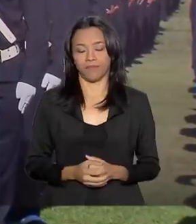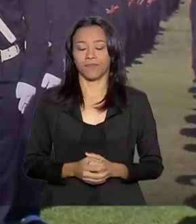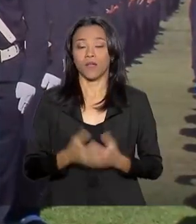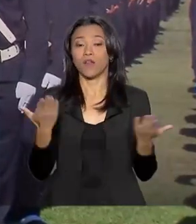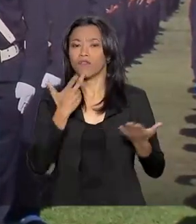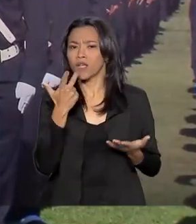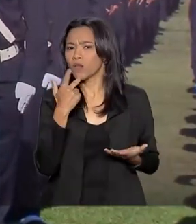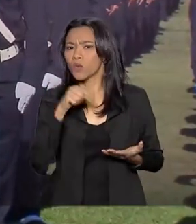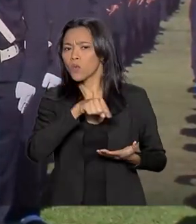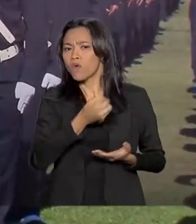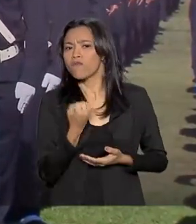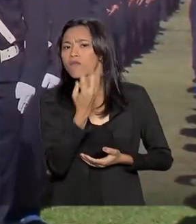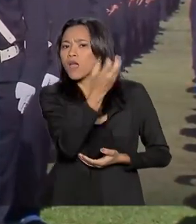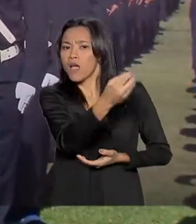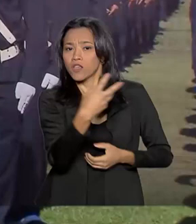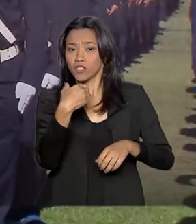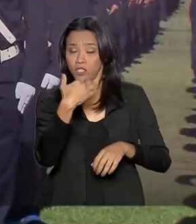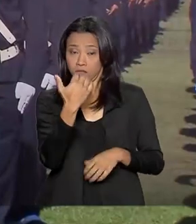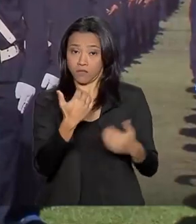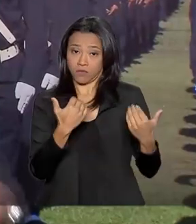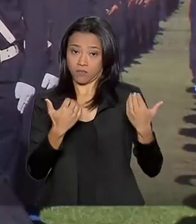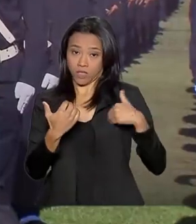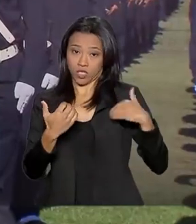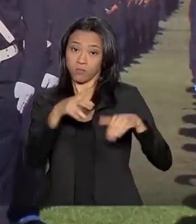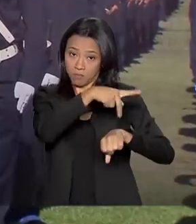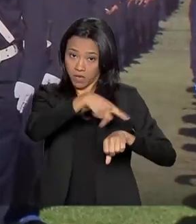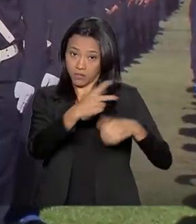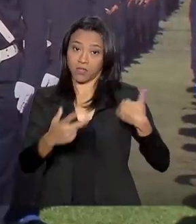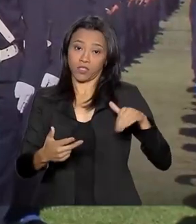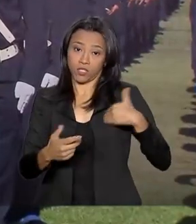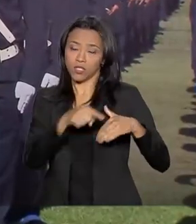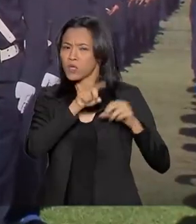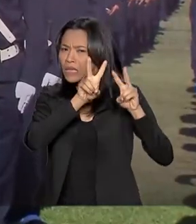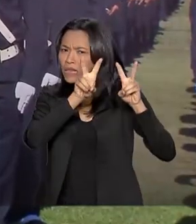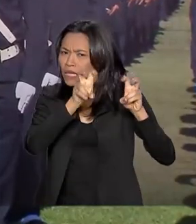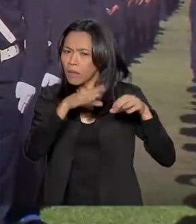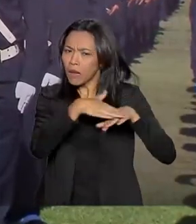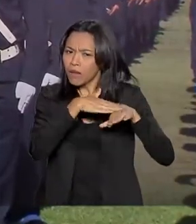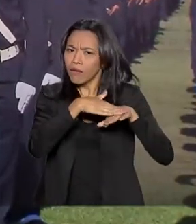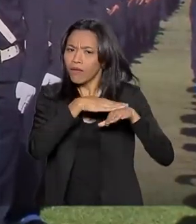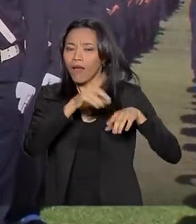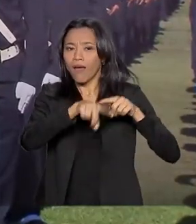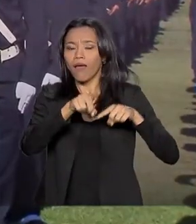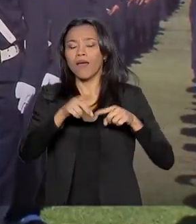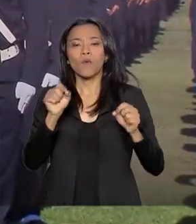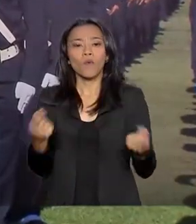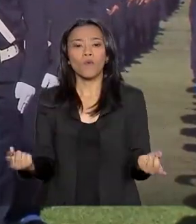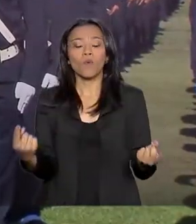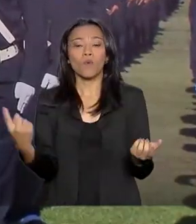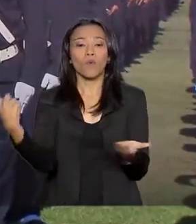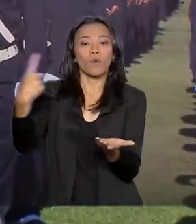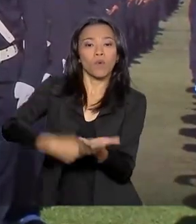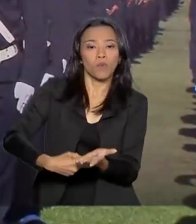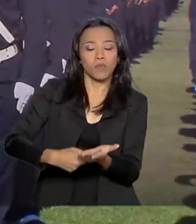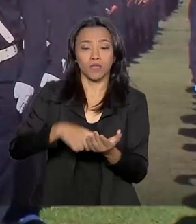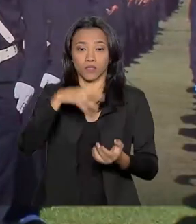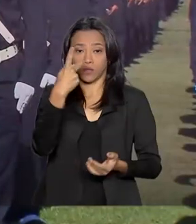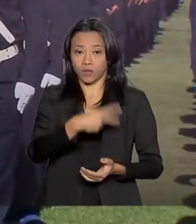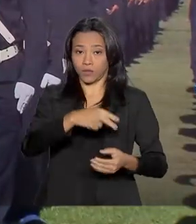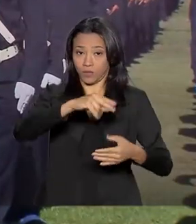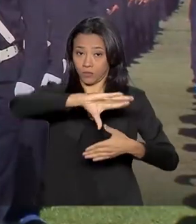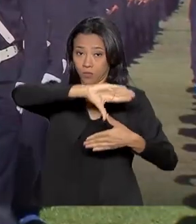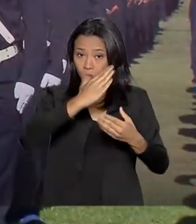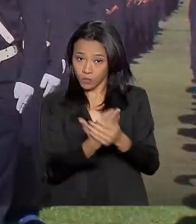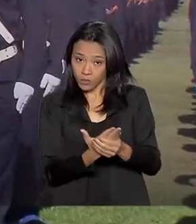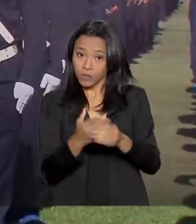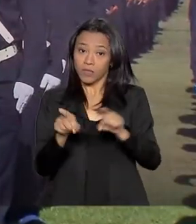sobre a viagem à Argentina, um dos assuntos que foi mais tratado foi justamente o acordo entre a União Europeia e o Mercosul. Os